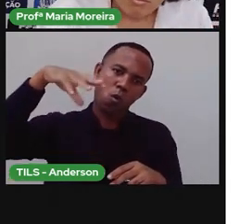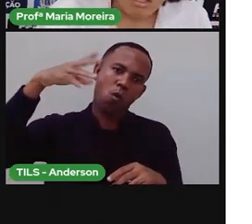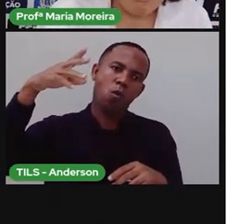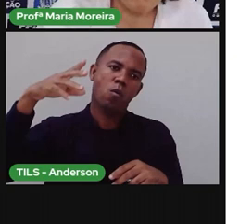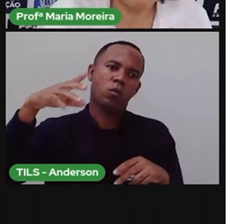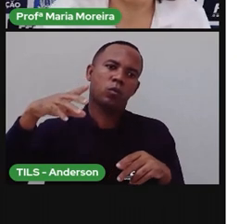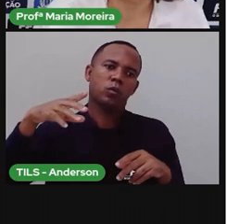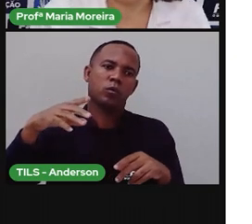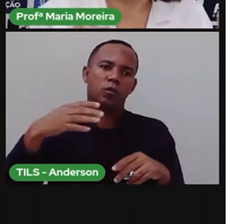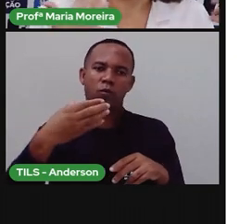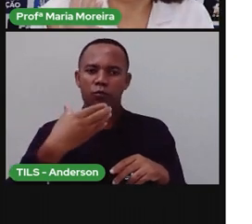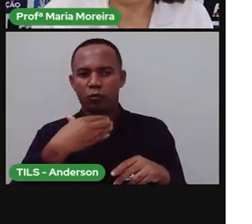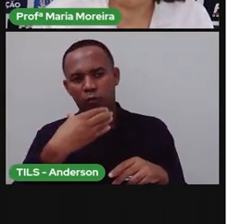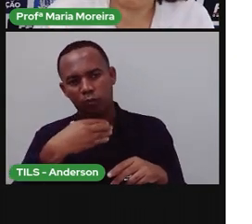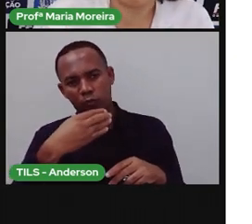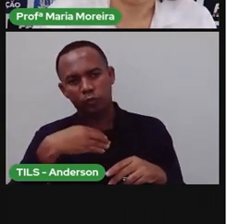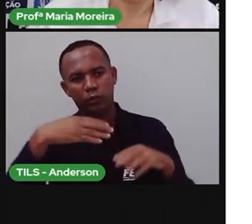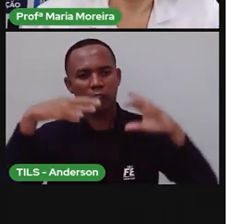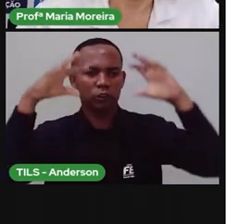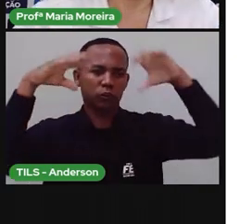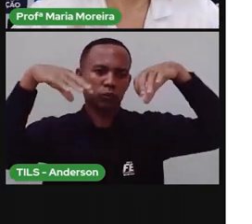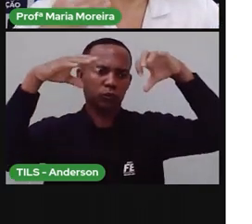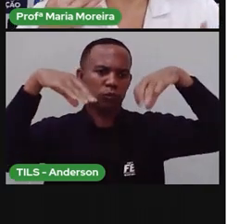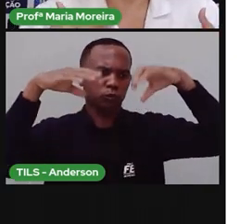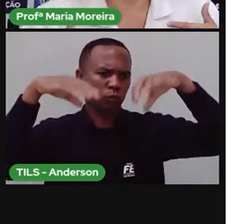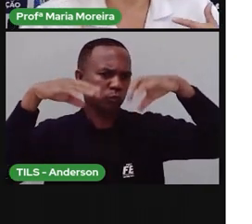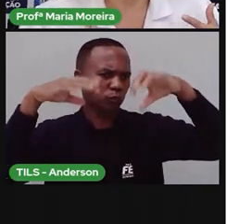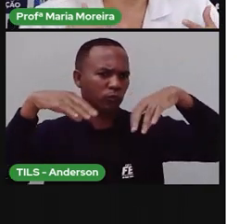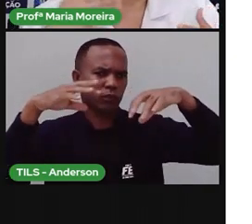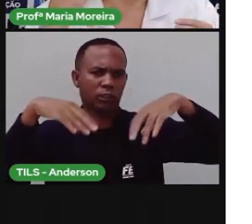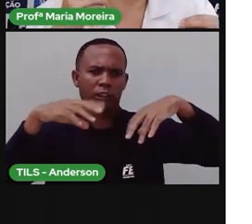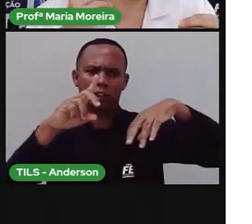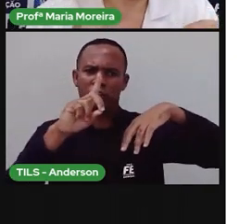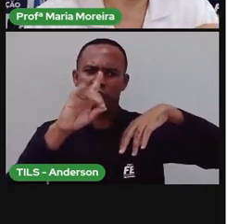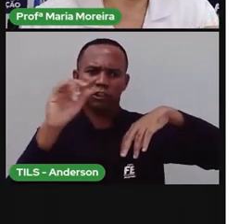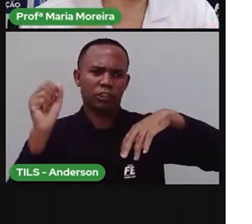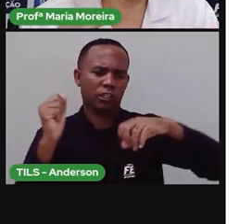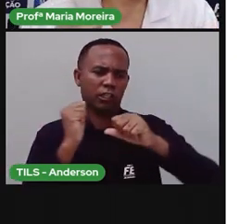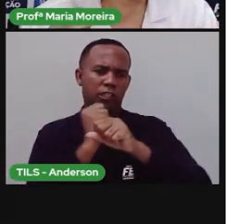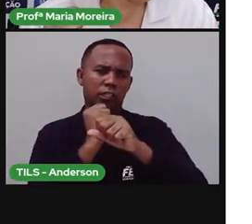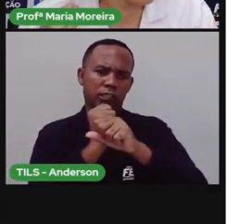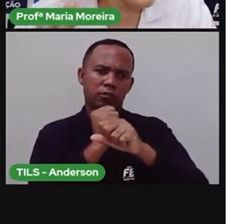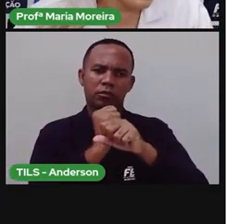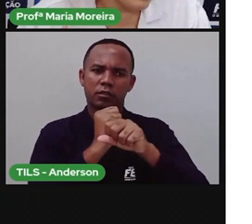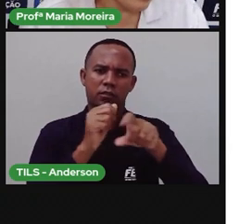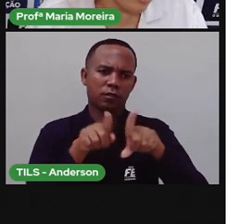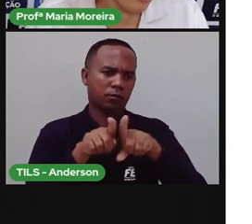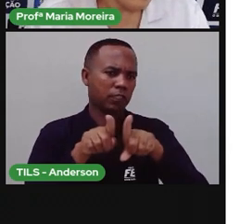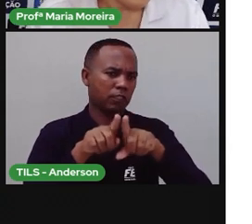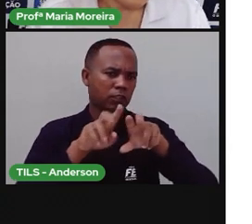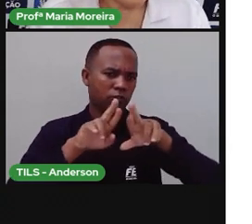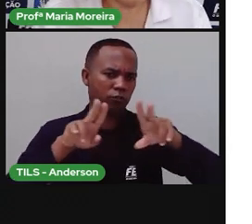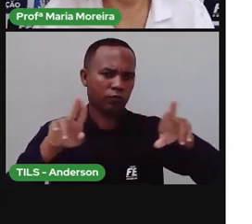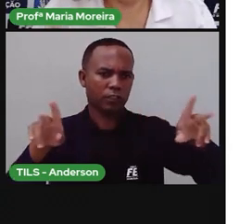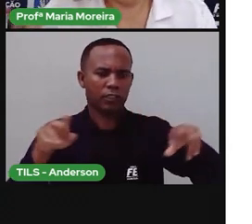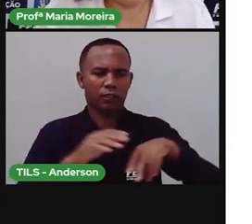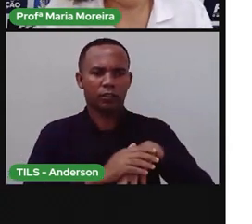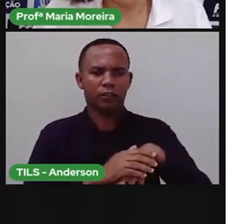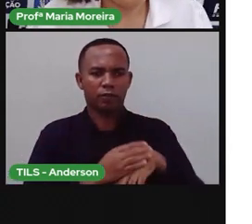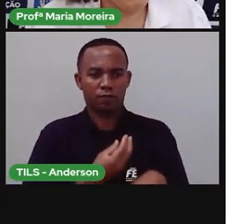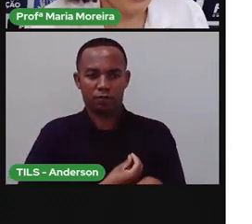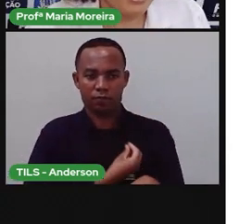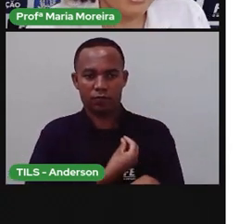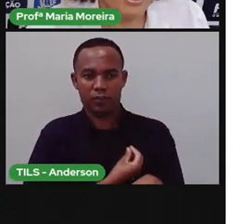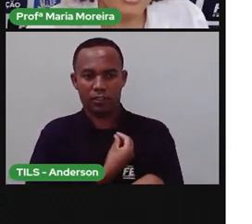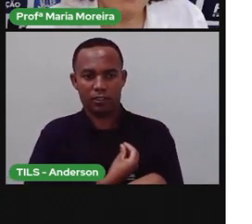frutas, numa época tem a chuva. O que facilita... que facilita não. O possibilita, né? A vida